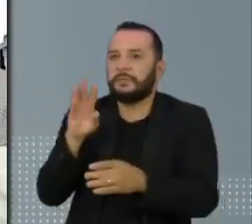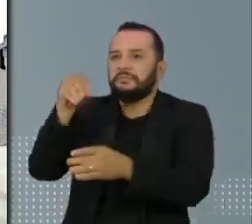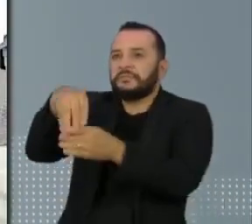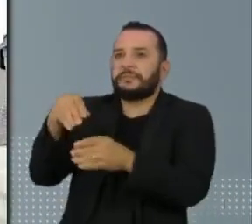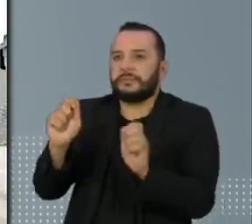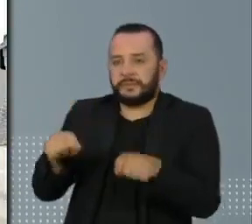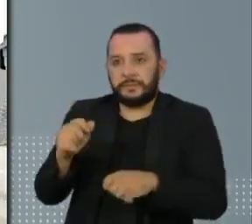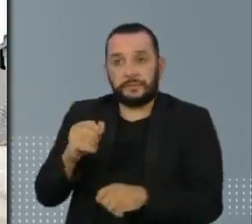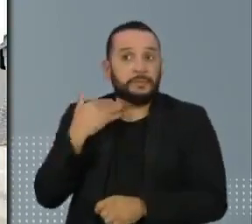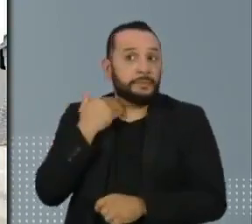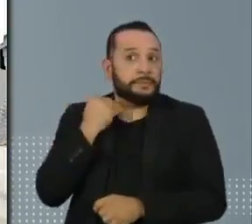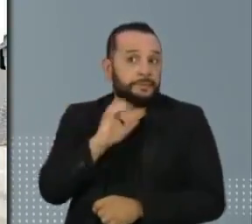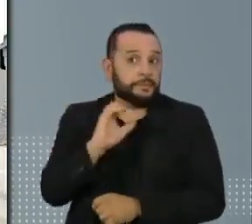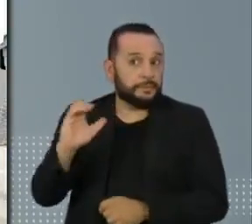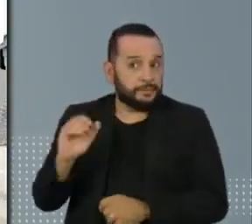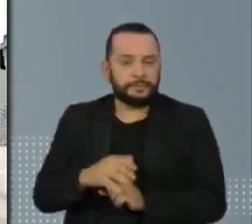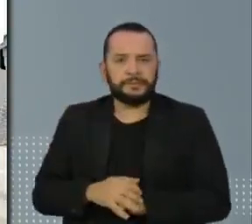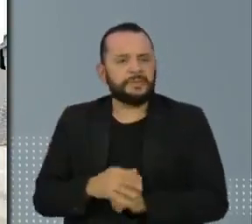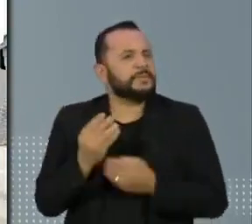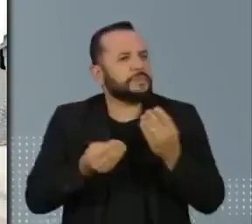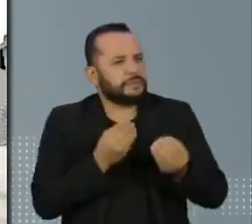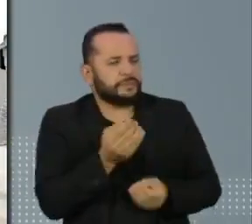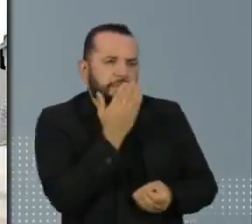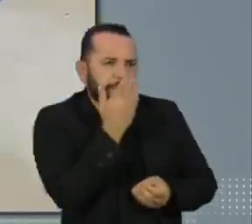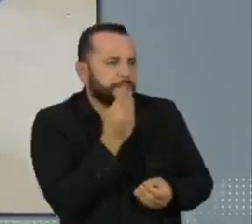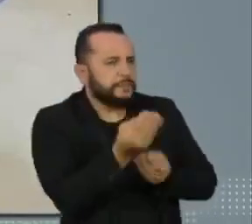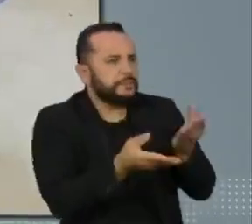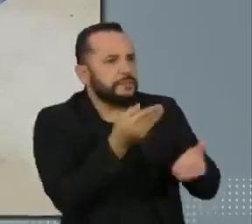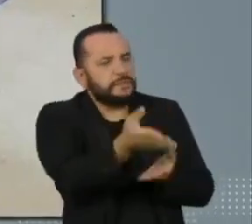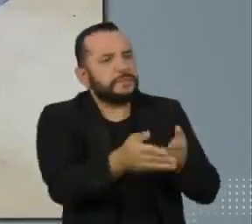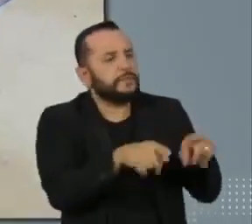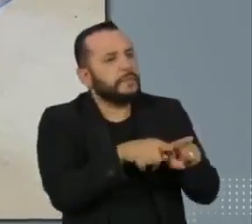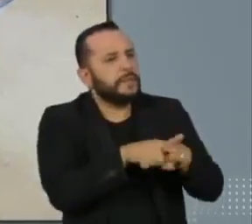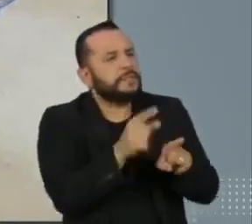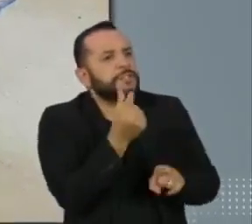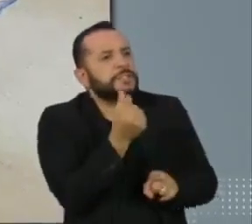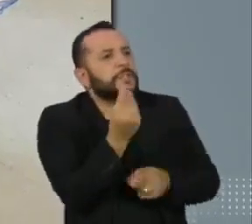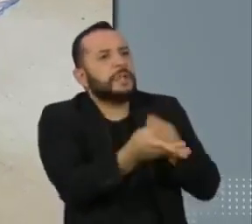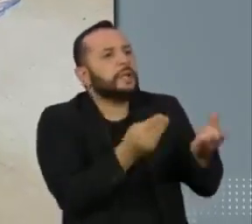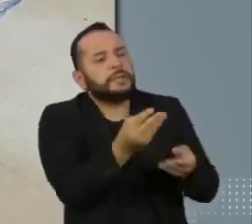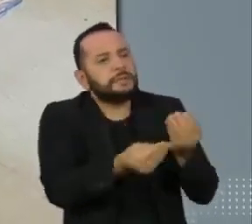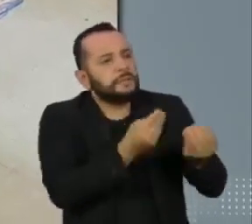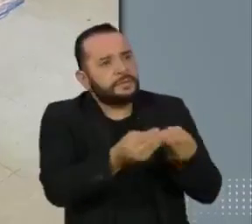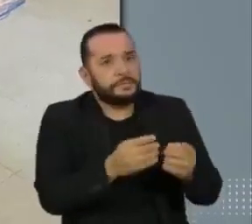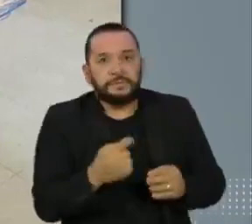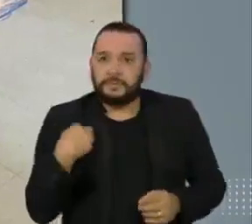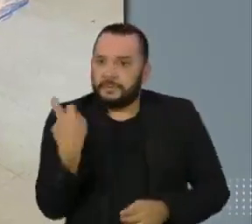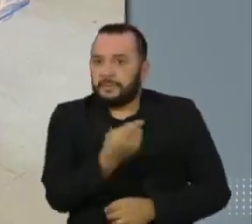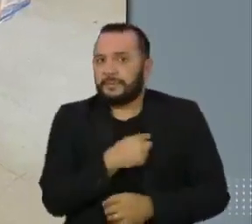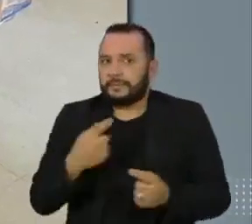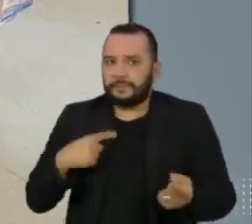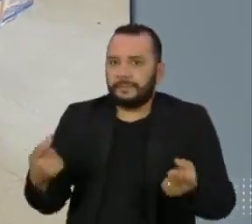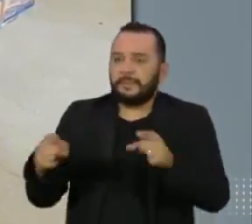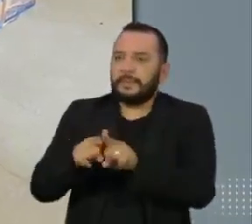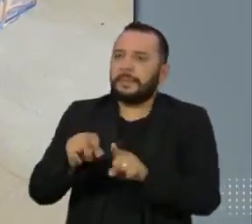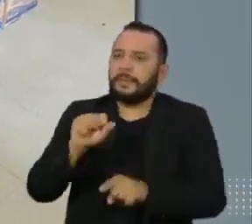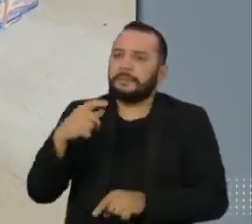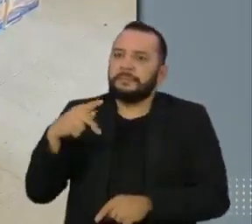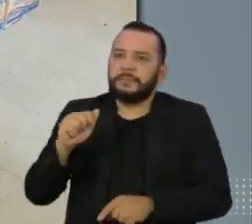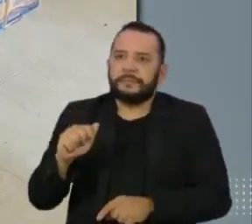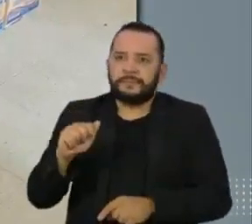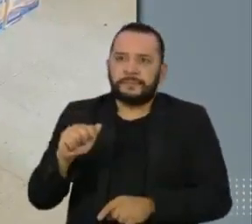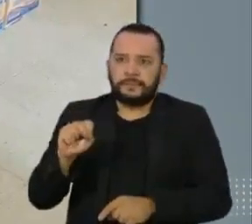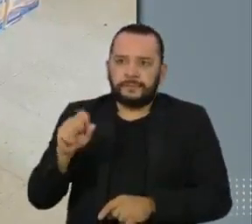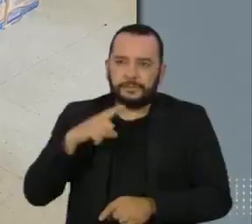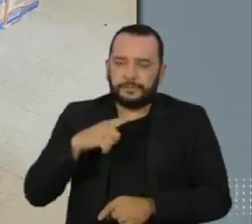ajudar com alimentos e dinheiro, como que tem que fazer? Hoje nós fizemos uma parceria com a APAS e nós temos 102 pontos